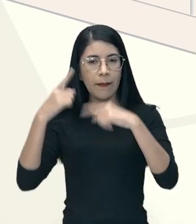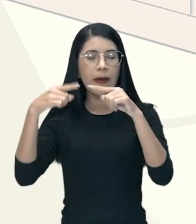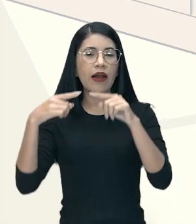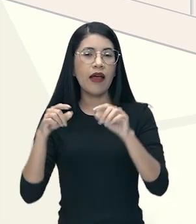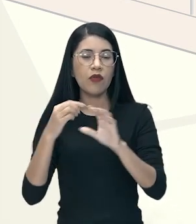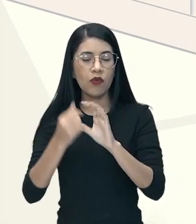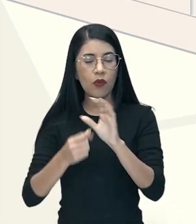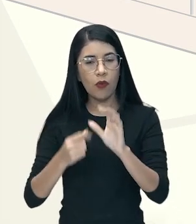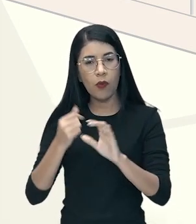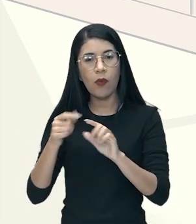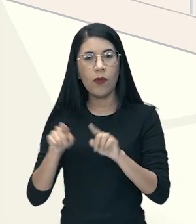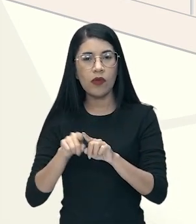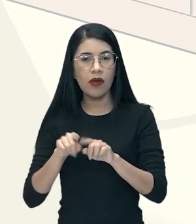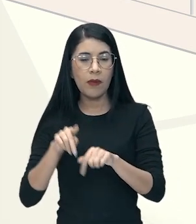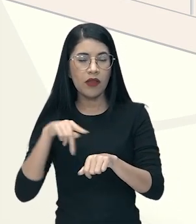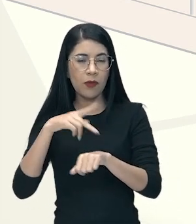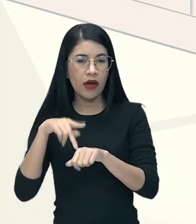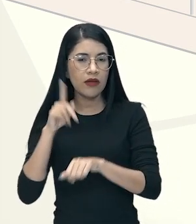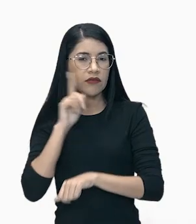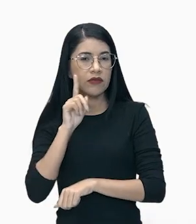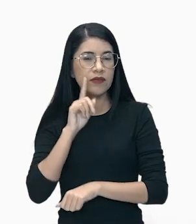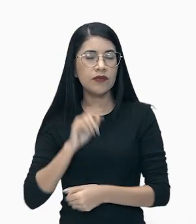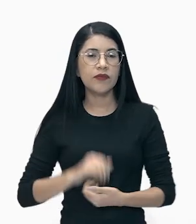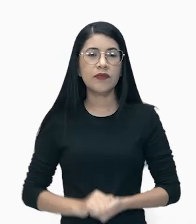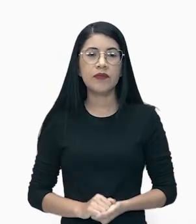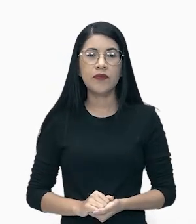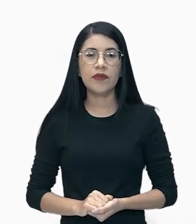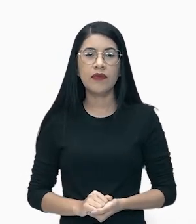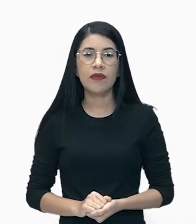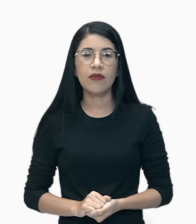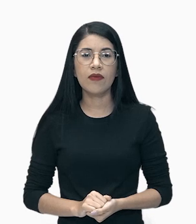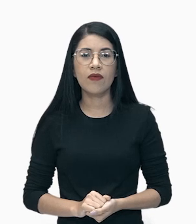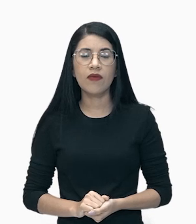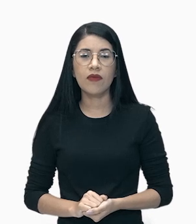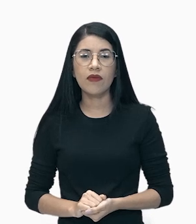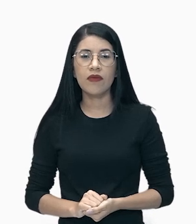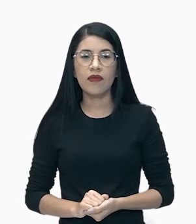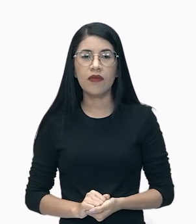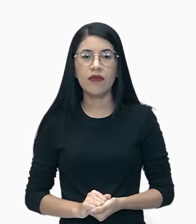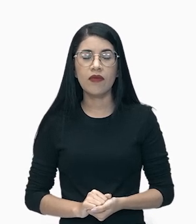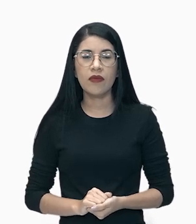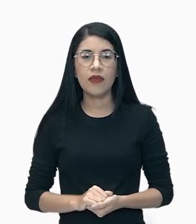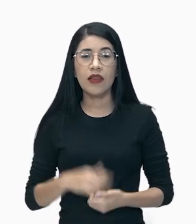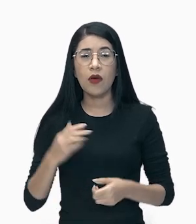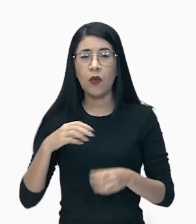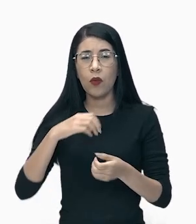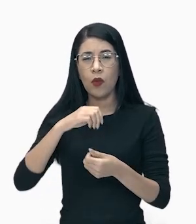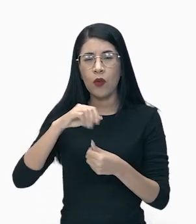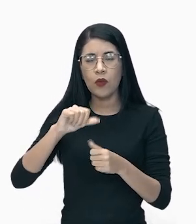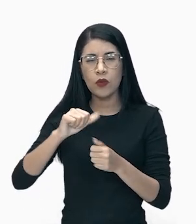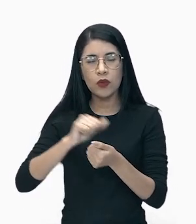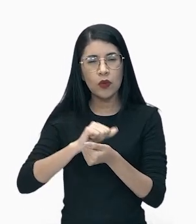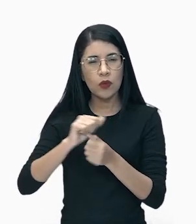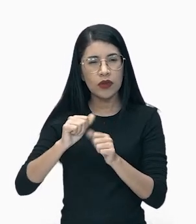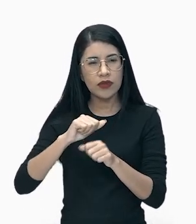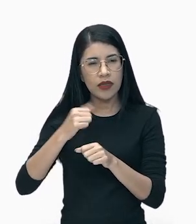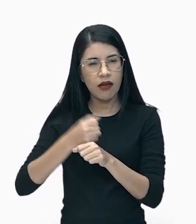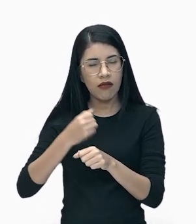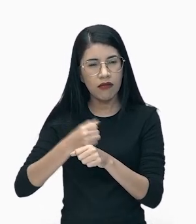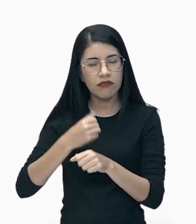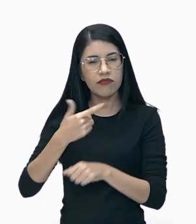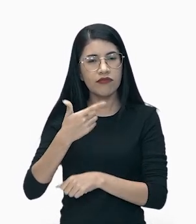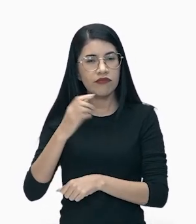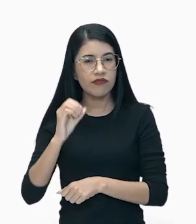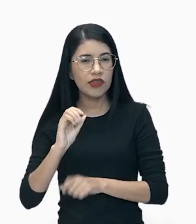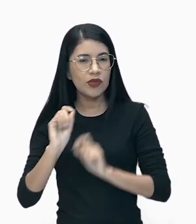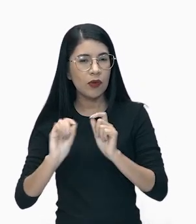capitalismo estadunidense. Vamos ao texto, galera. Vamos lá. Os loucos anos 20. Vamos entender um pouquinho sobre